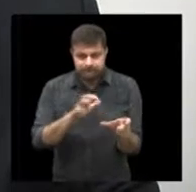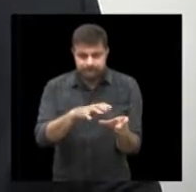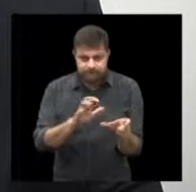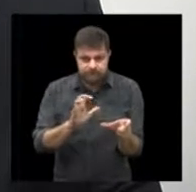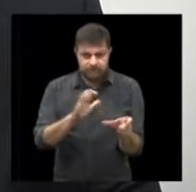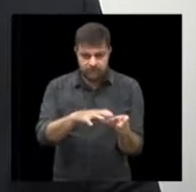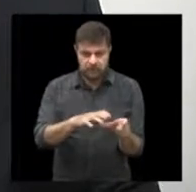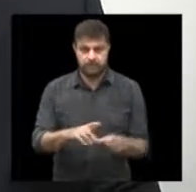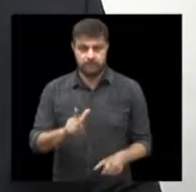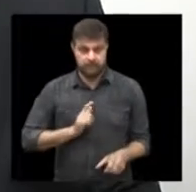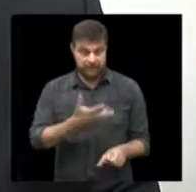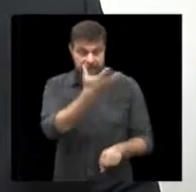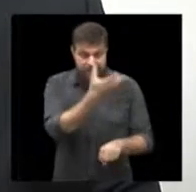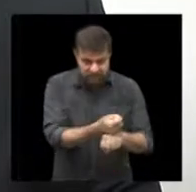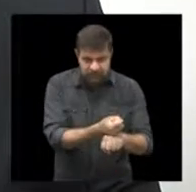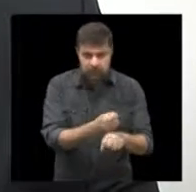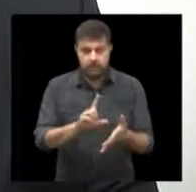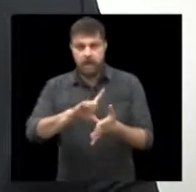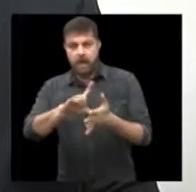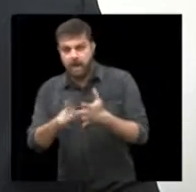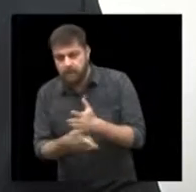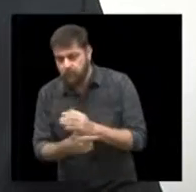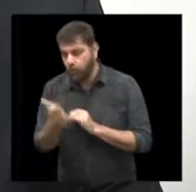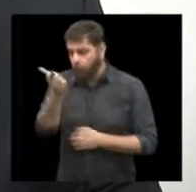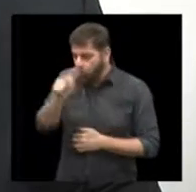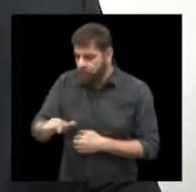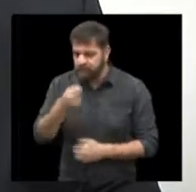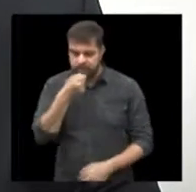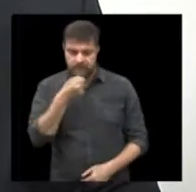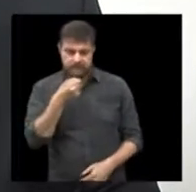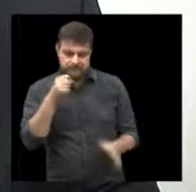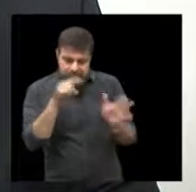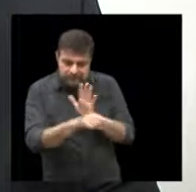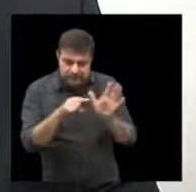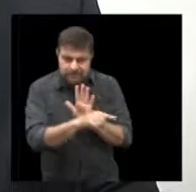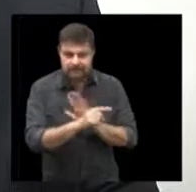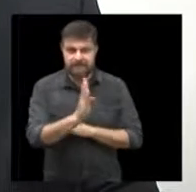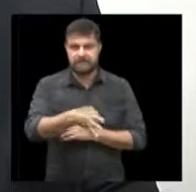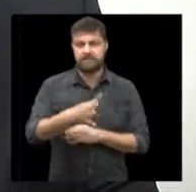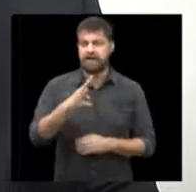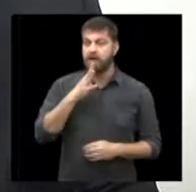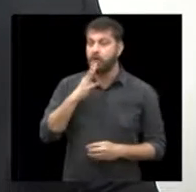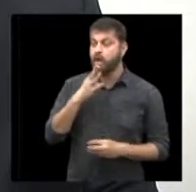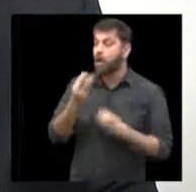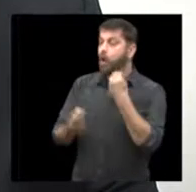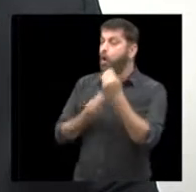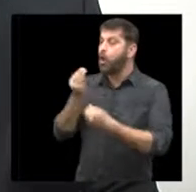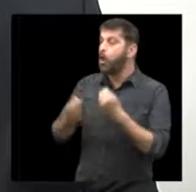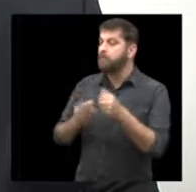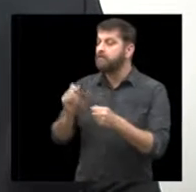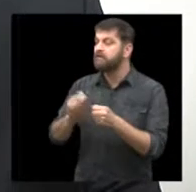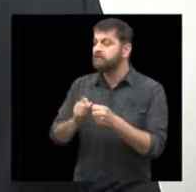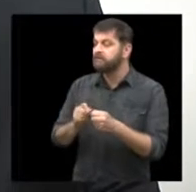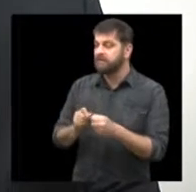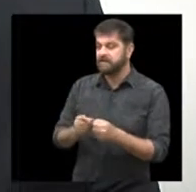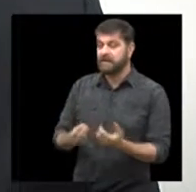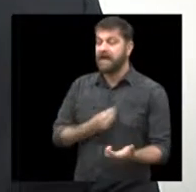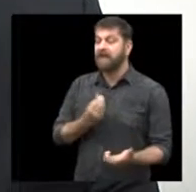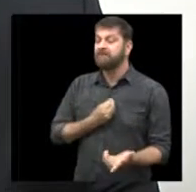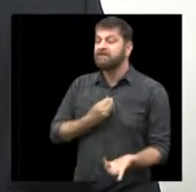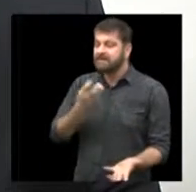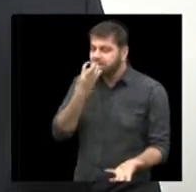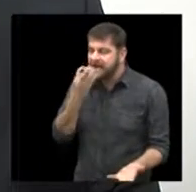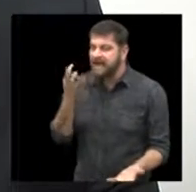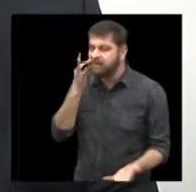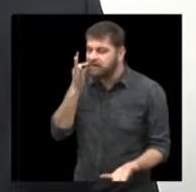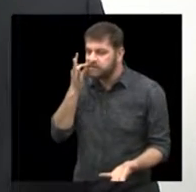plataforma. Então, se ele vier numa segunda ou uma terceira vez nós já temos conhecimento do que foi feito anteriormente a respeito daquele